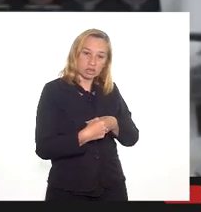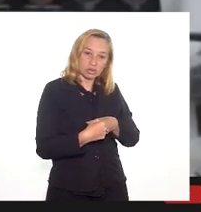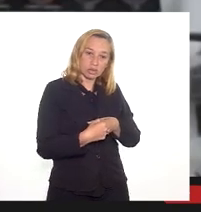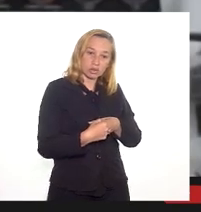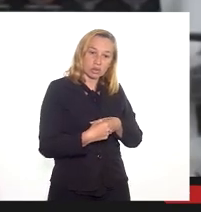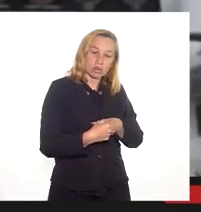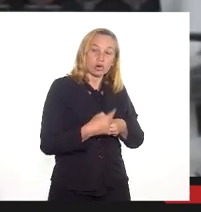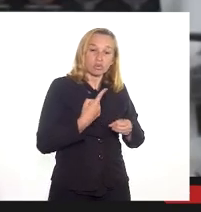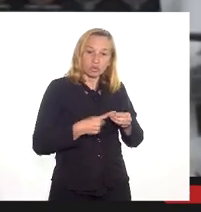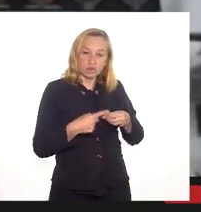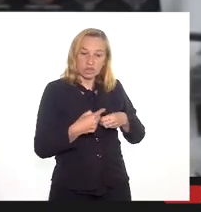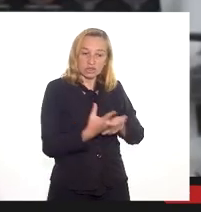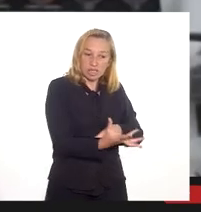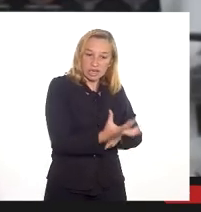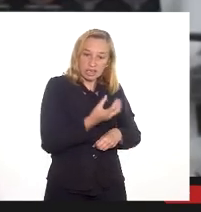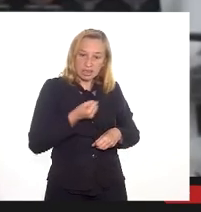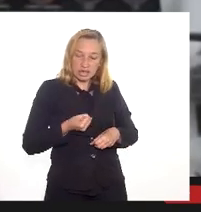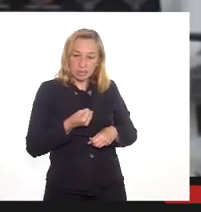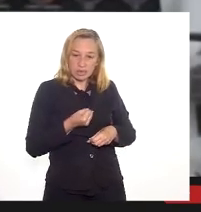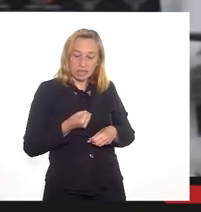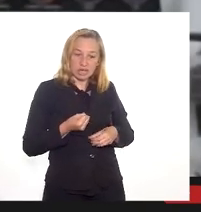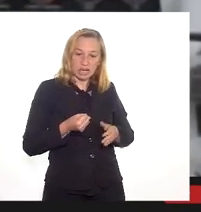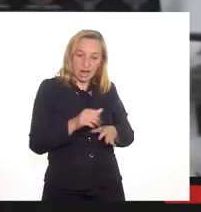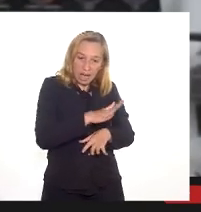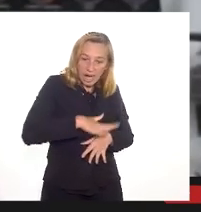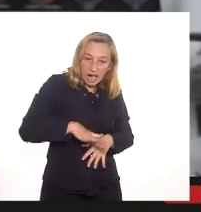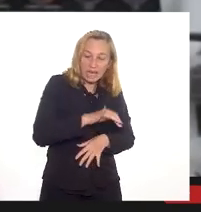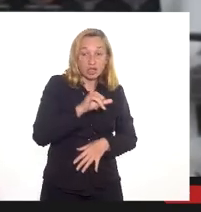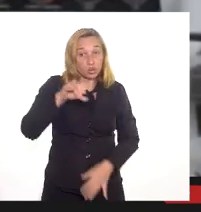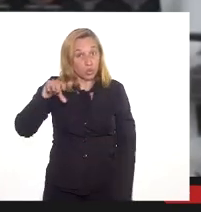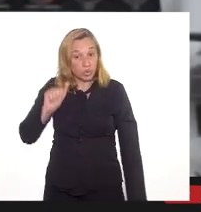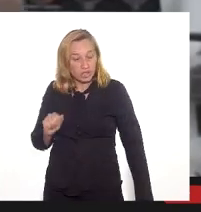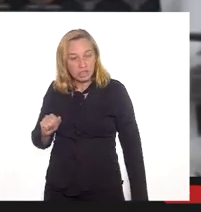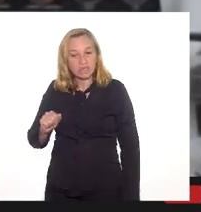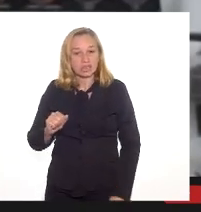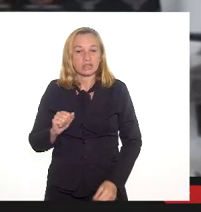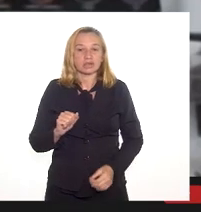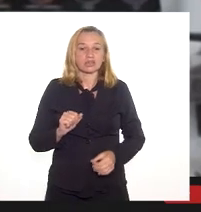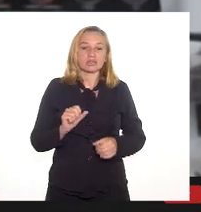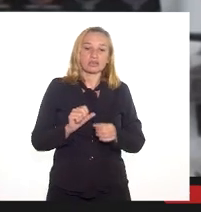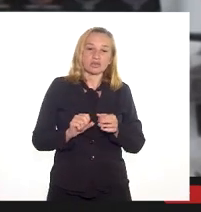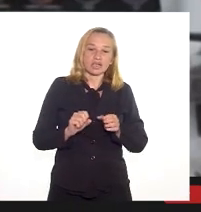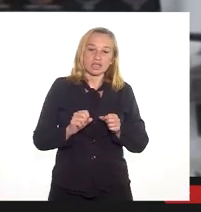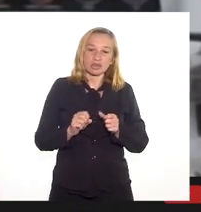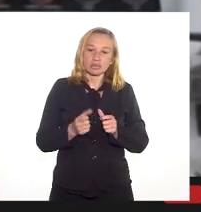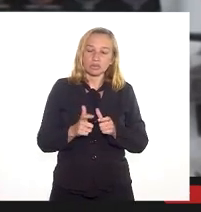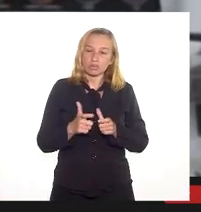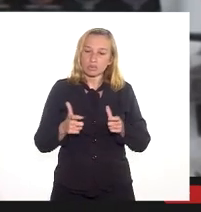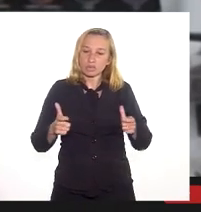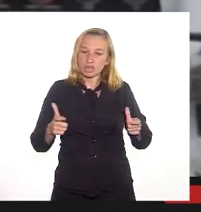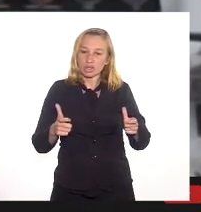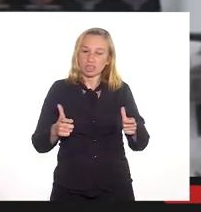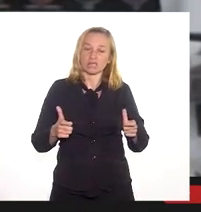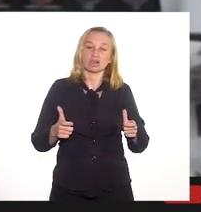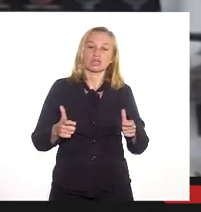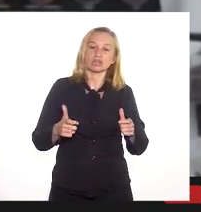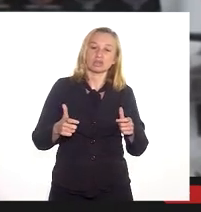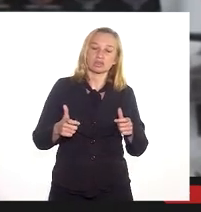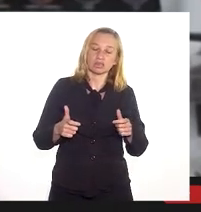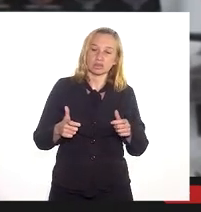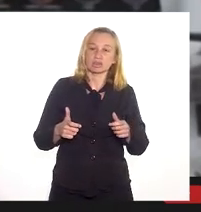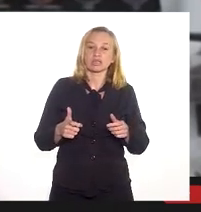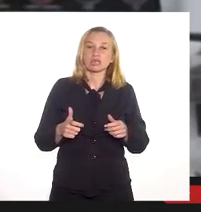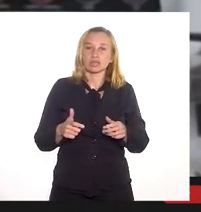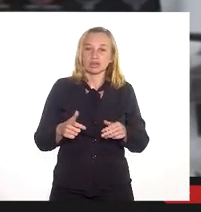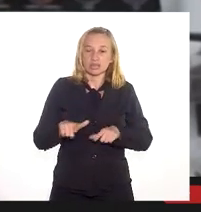o município está recebendo a área do SEAS, do INCRA, está fazendo esse grande centro, está fazendo uma concessão com